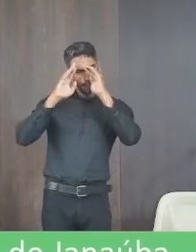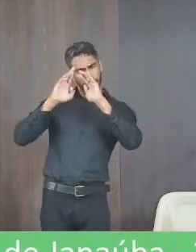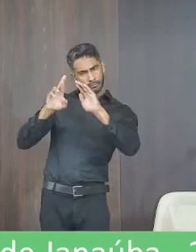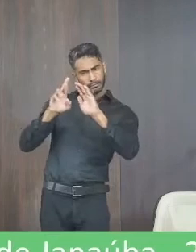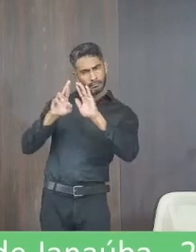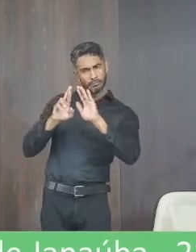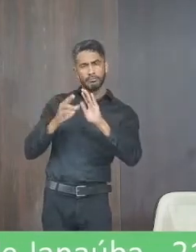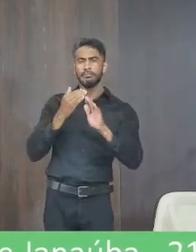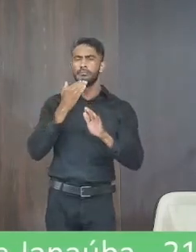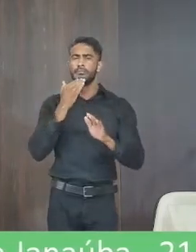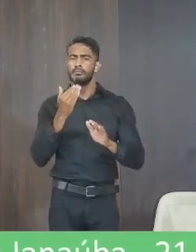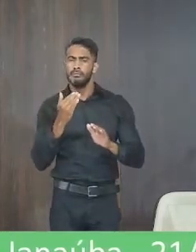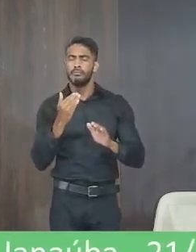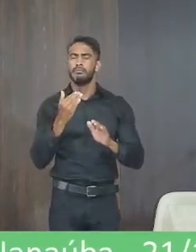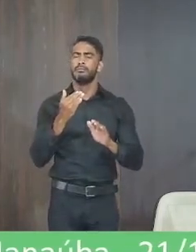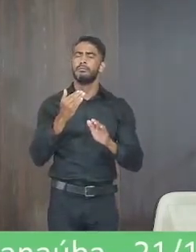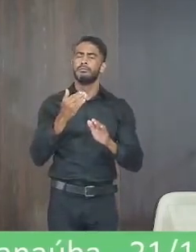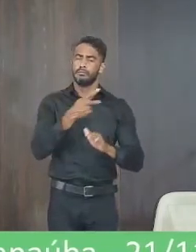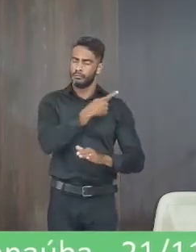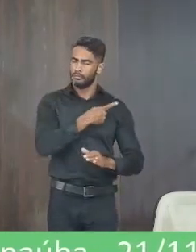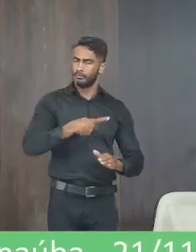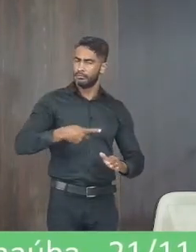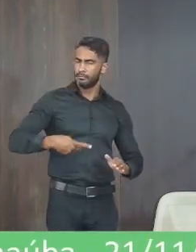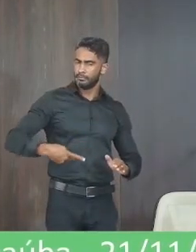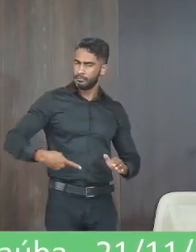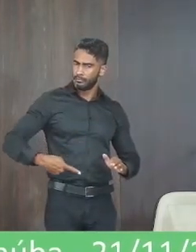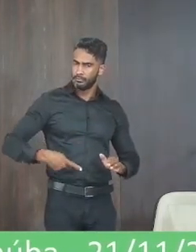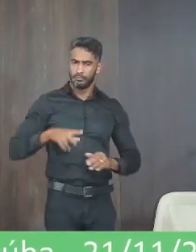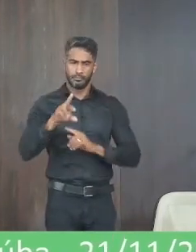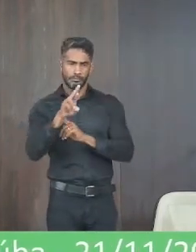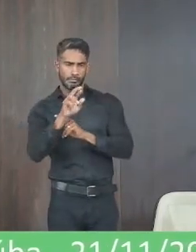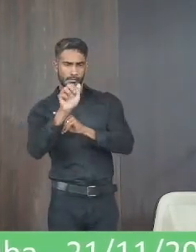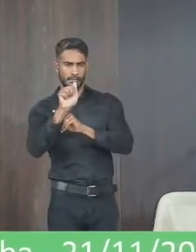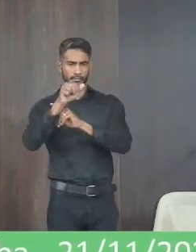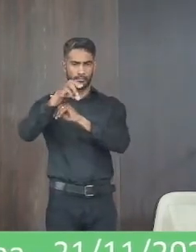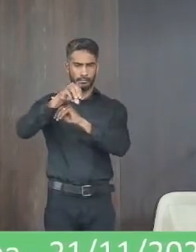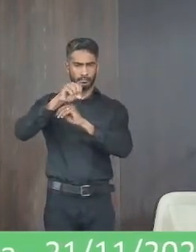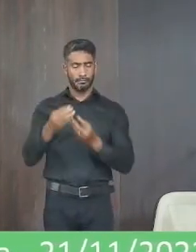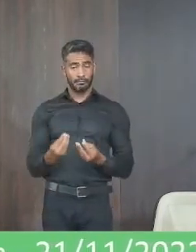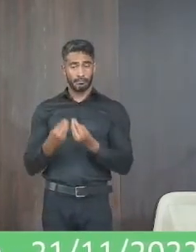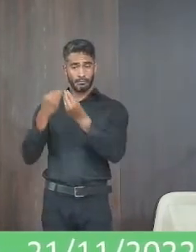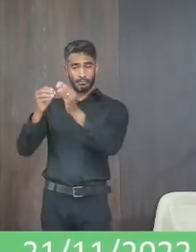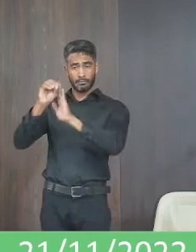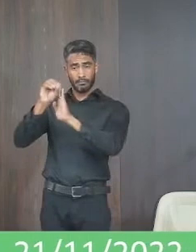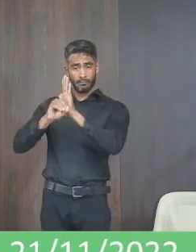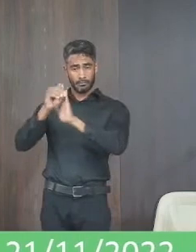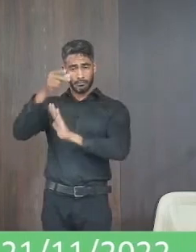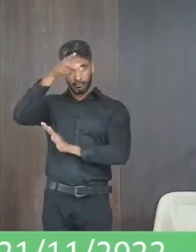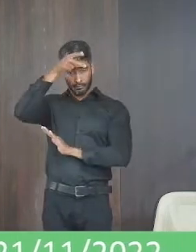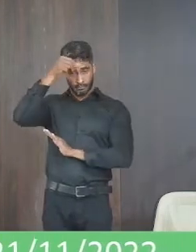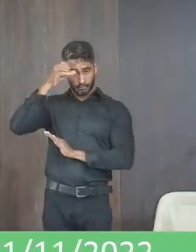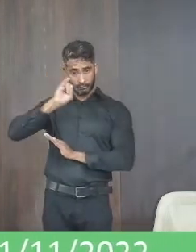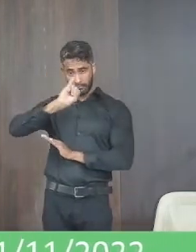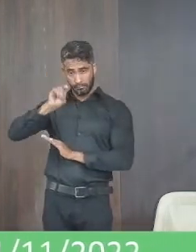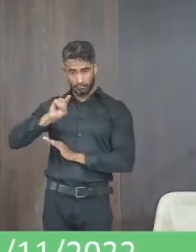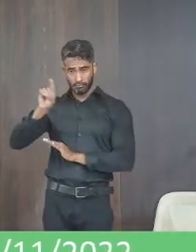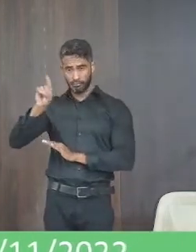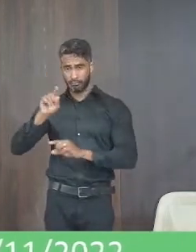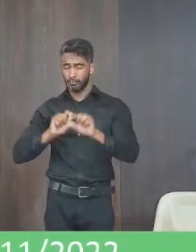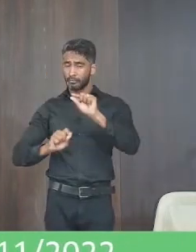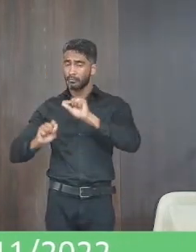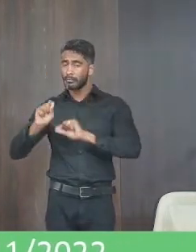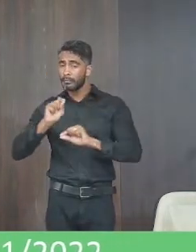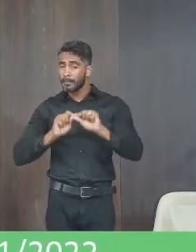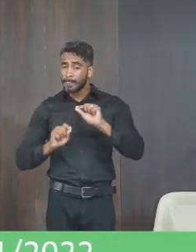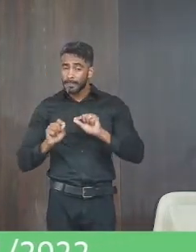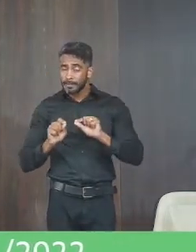na forma regimental solicitar ao senhor presidente da câmara municipal Ramon Alexandre Araújo que seja encaminhado ofício ao senhor prefeito municipal José Aparecido